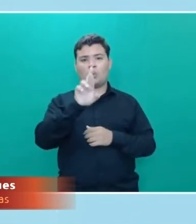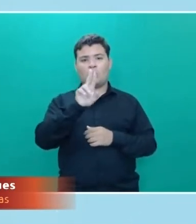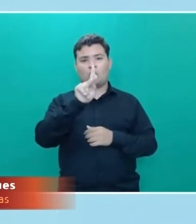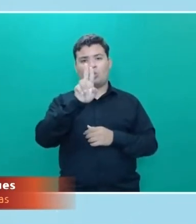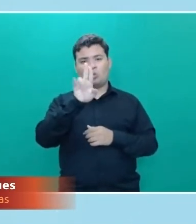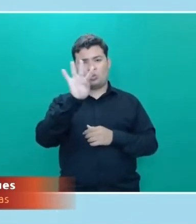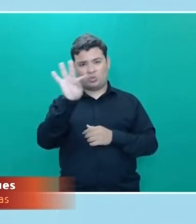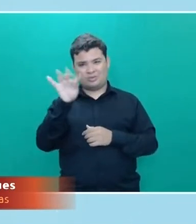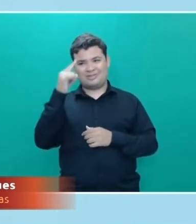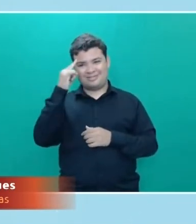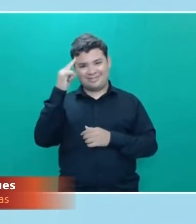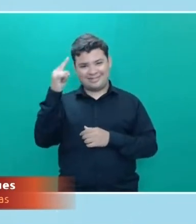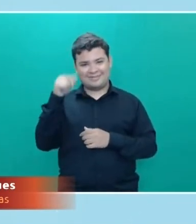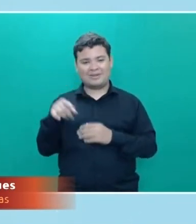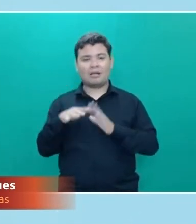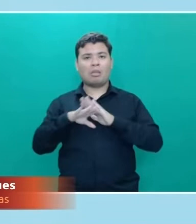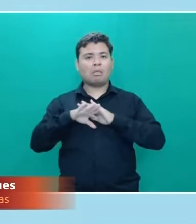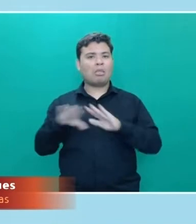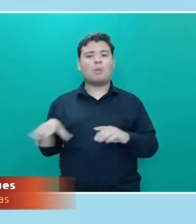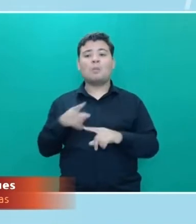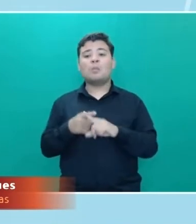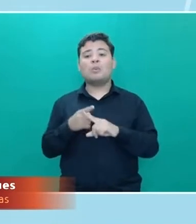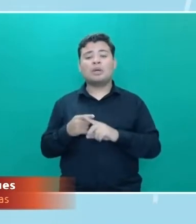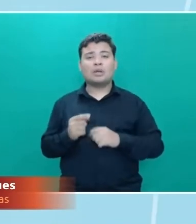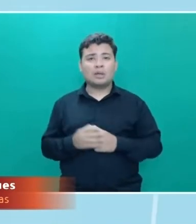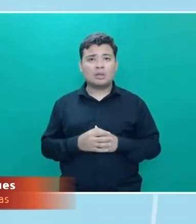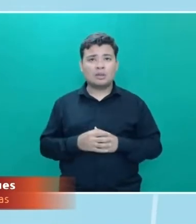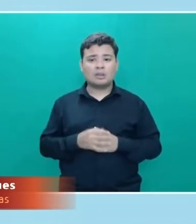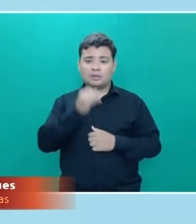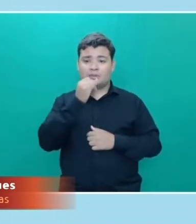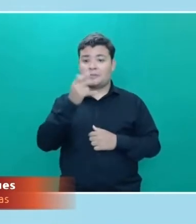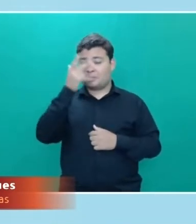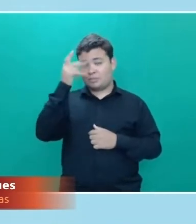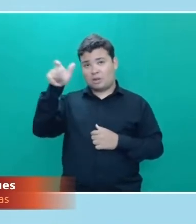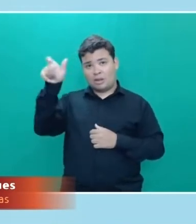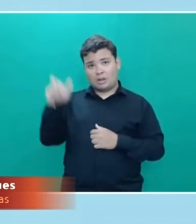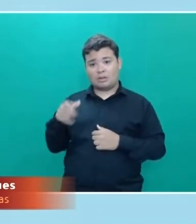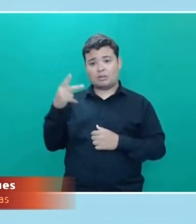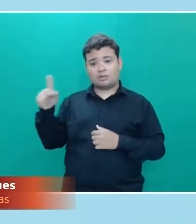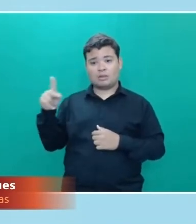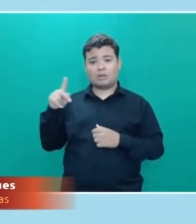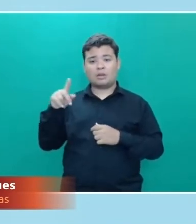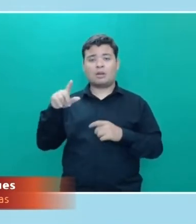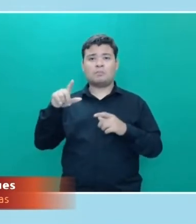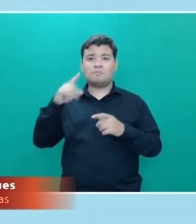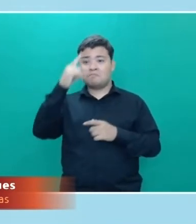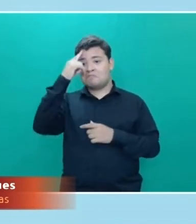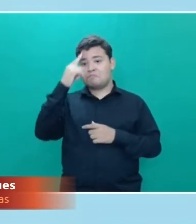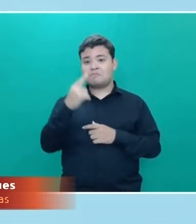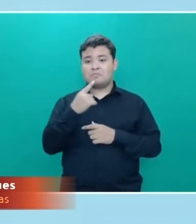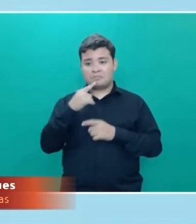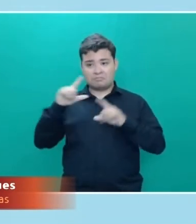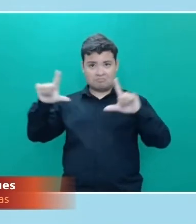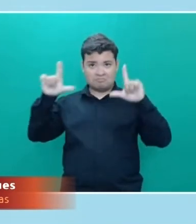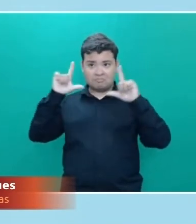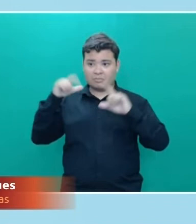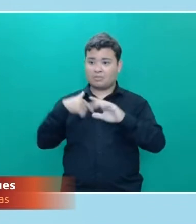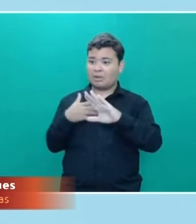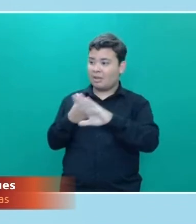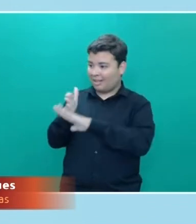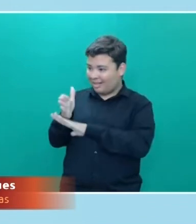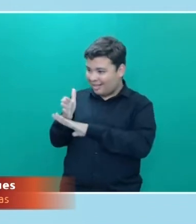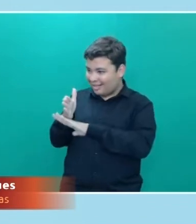saiu de cena? Justamente pelo fato de que quando você ia no perfil de alguém, todo mundo ficava sabendo. Você pode prestar atenção.